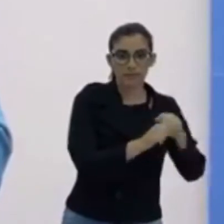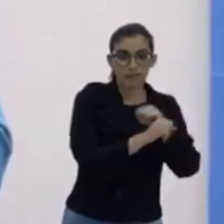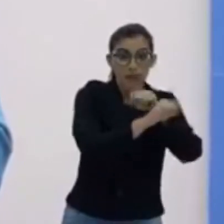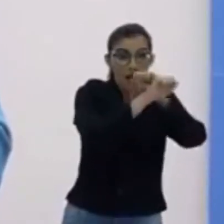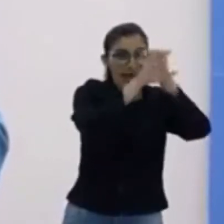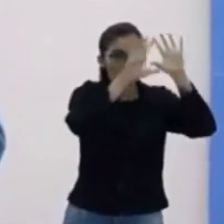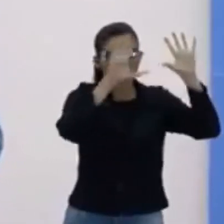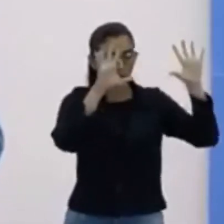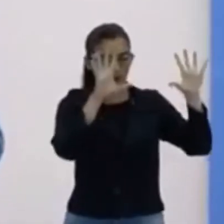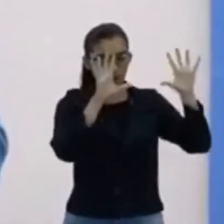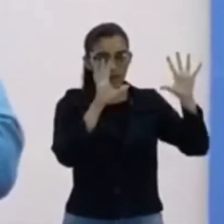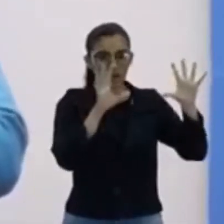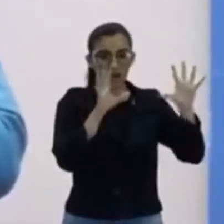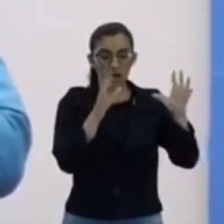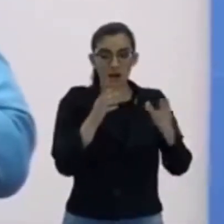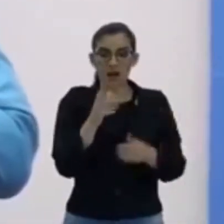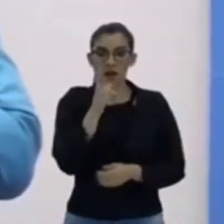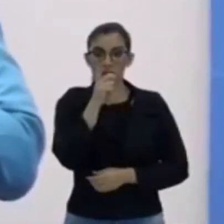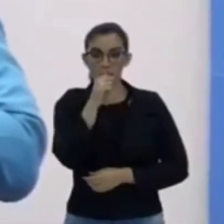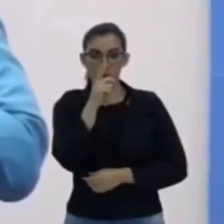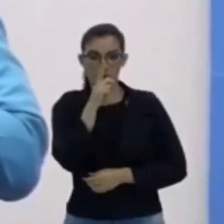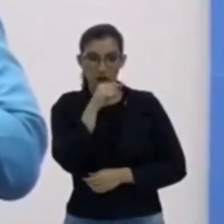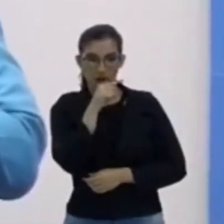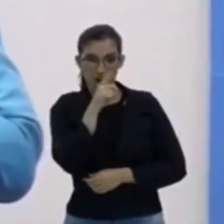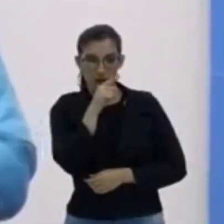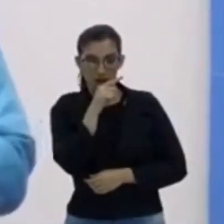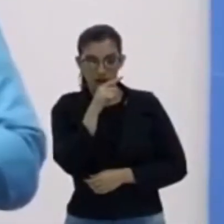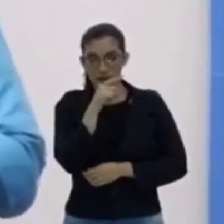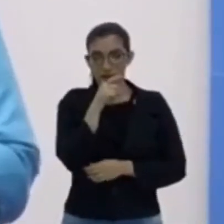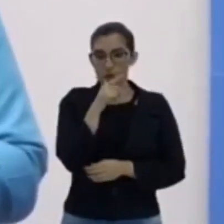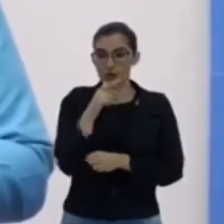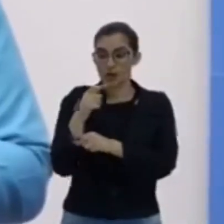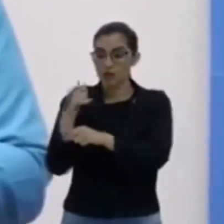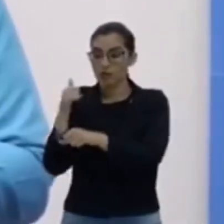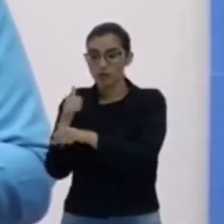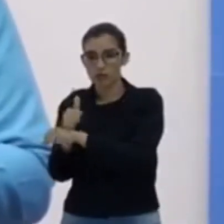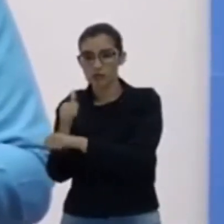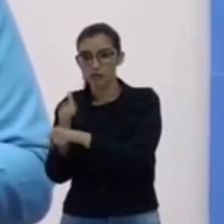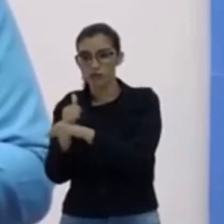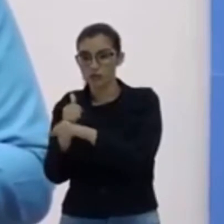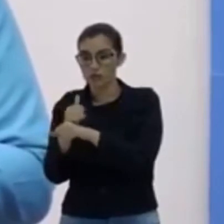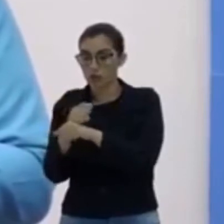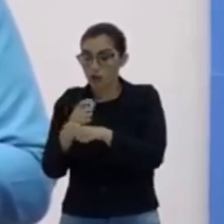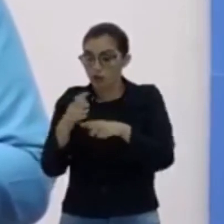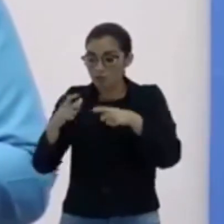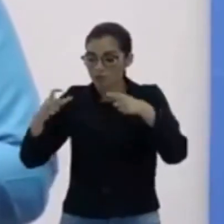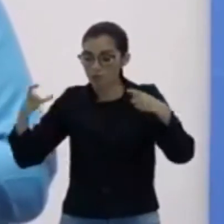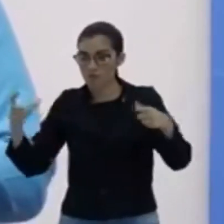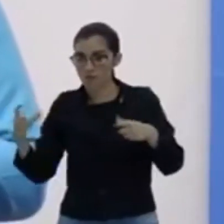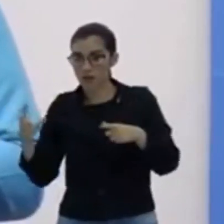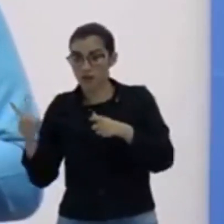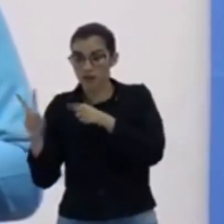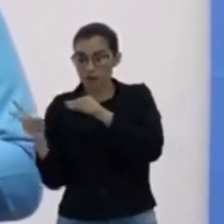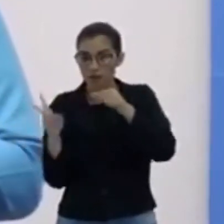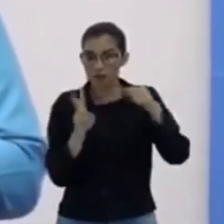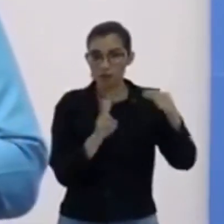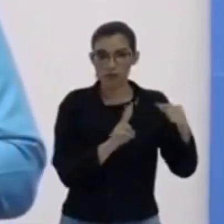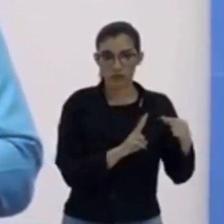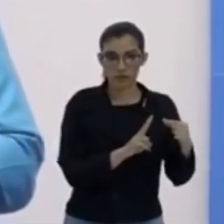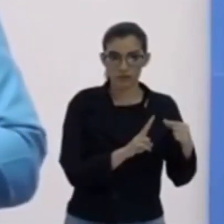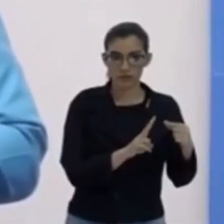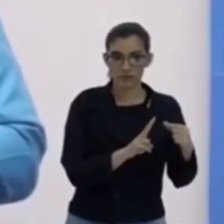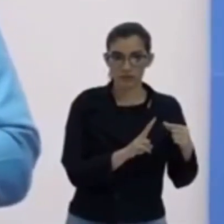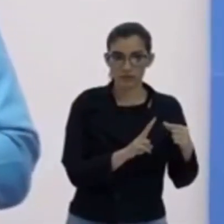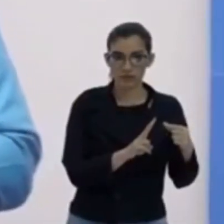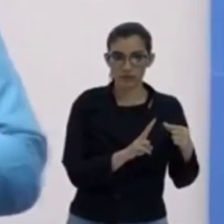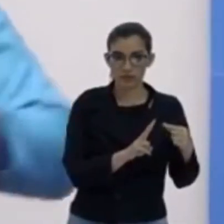água e sólido, aumentam a velocidade. Ondas eletromagnéticas, cada vez que o meio é mais denso, diminui